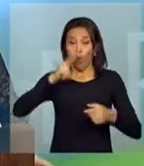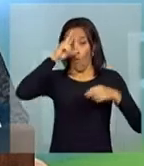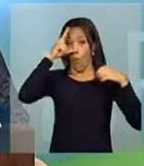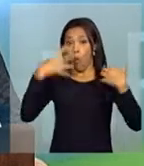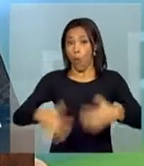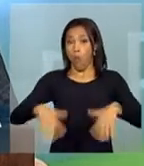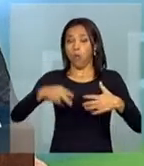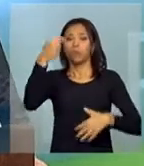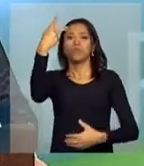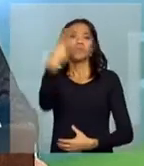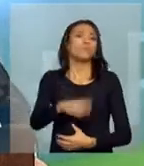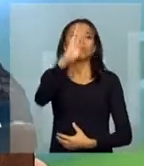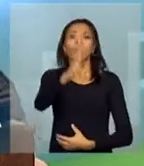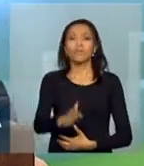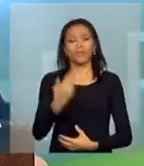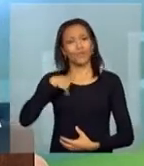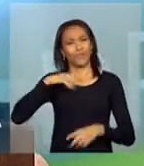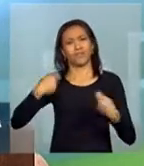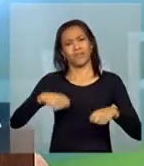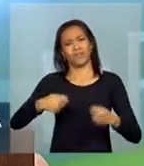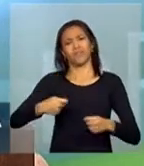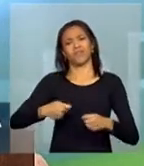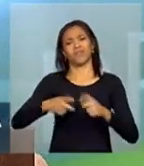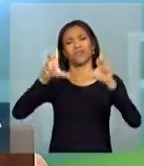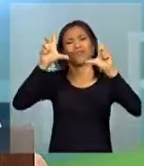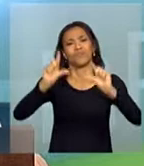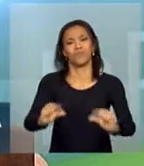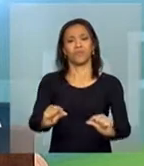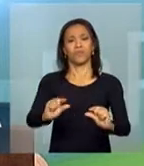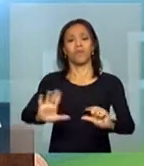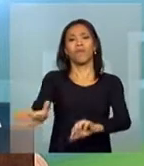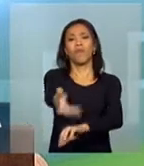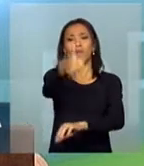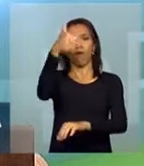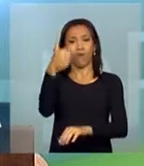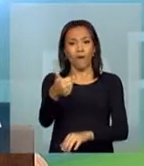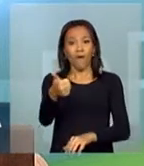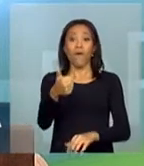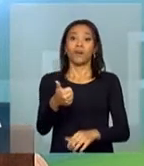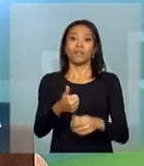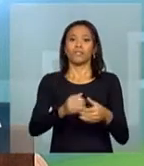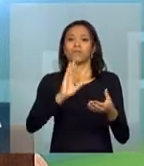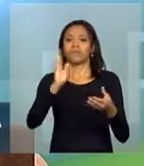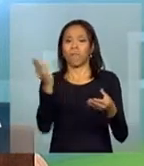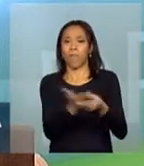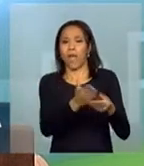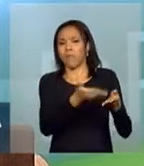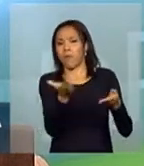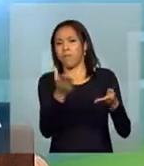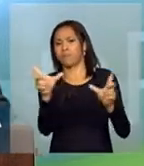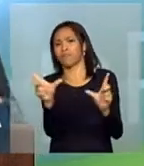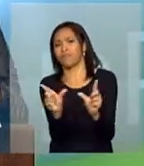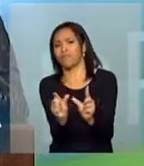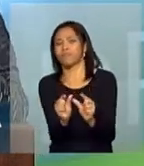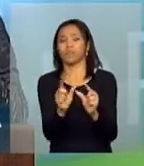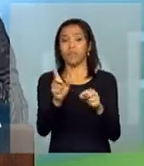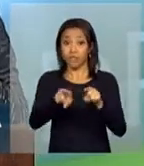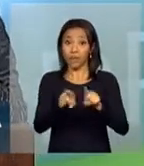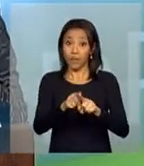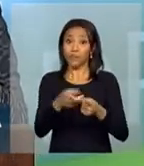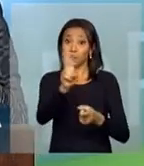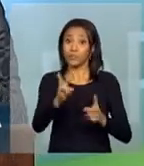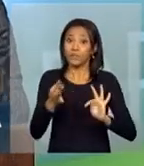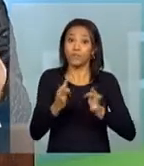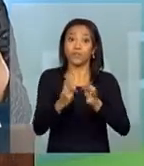e nós temos de superá-la em busca de melhores práticas e mais modernas. A lei dos